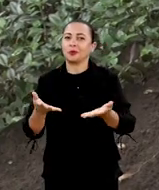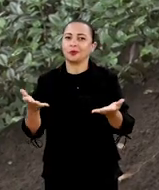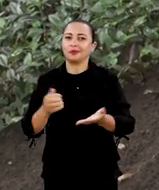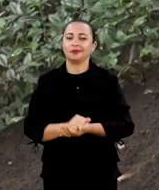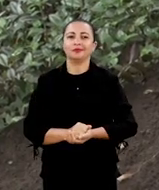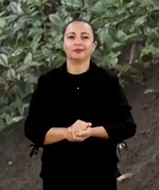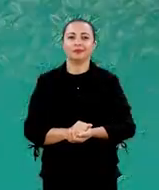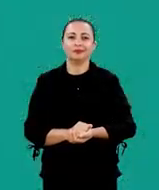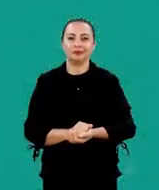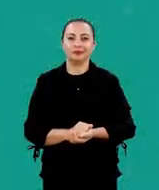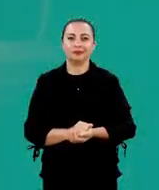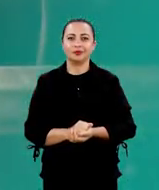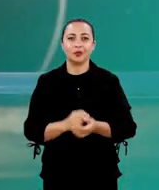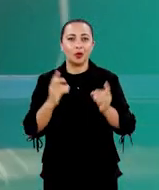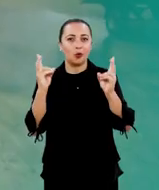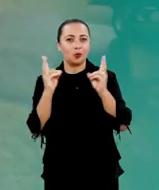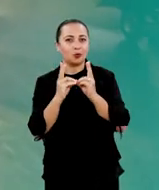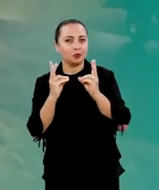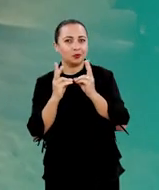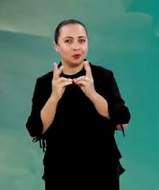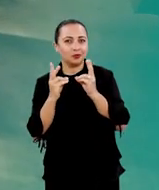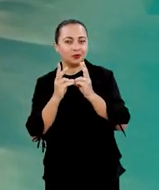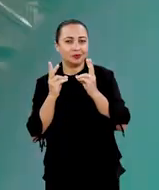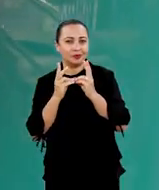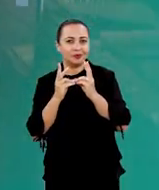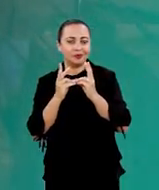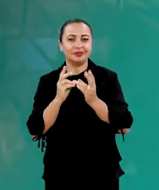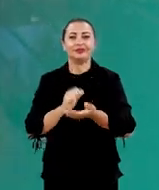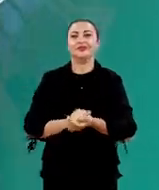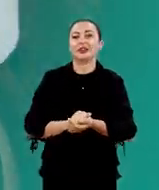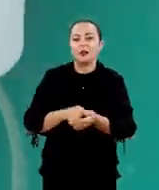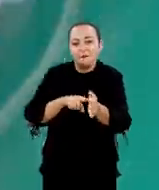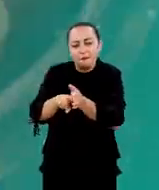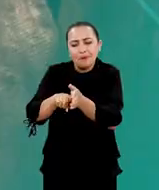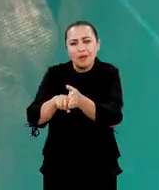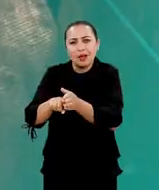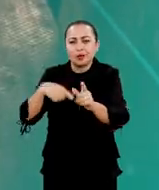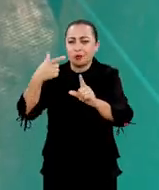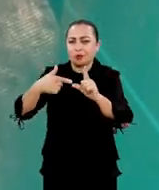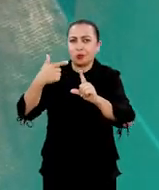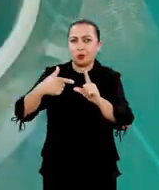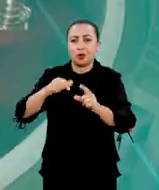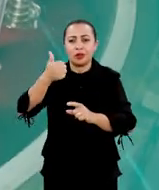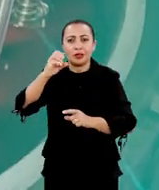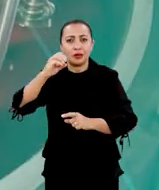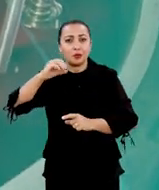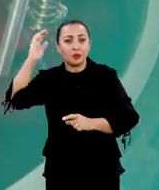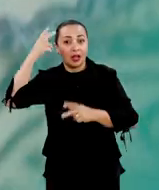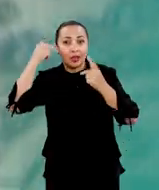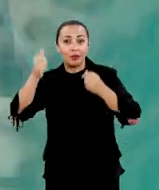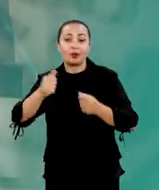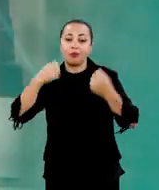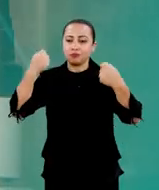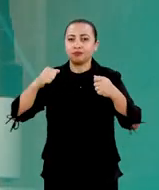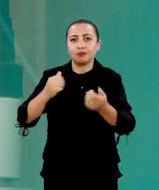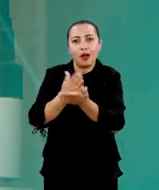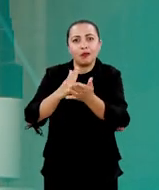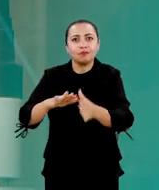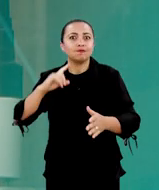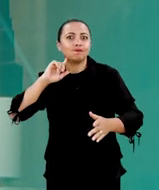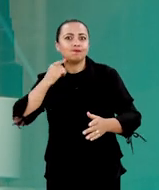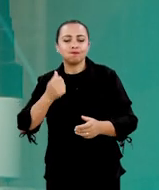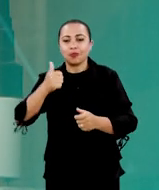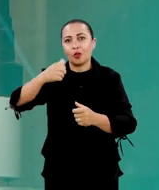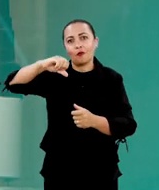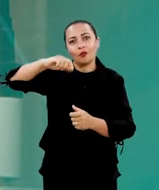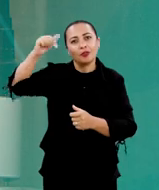que vamos conhecer hoje. A Universidade Federal do Rio Grande do Norte pesquisa produto 100% natural, que pode